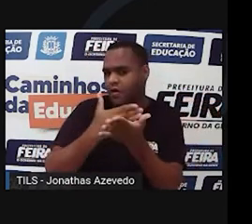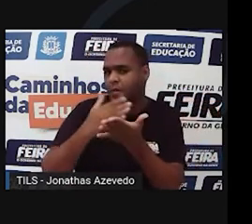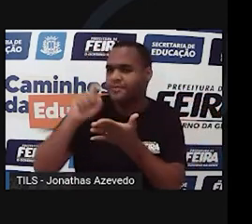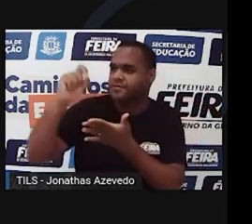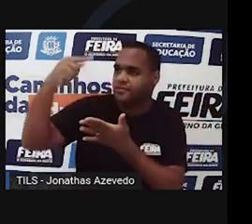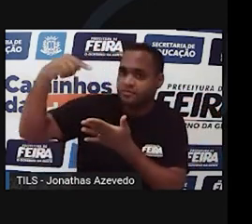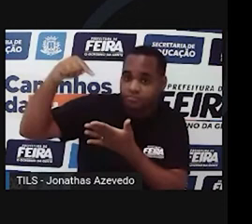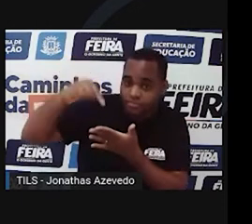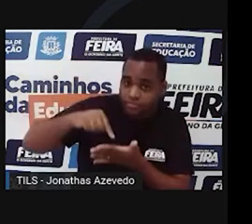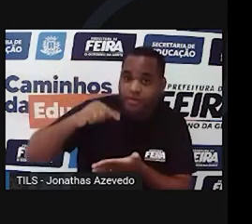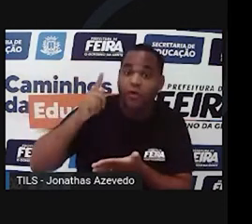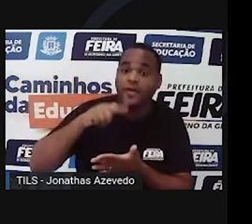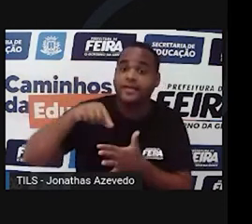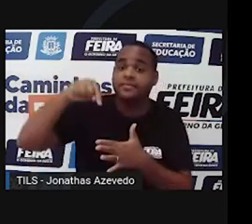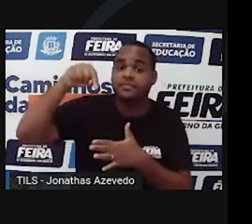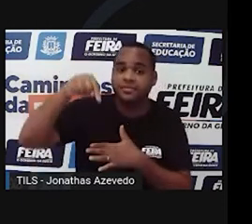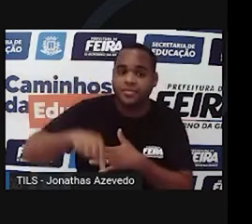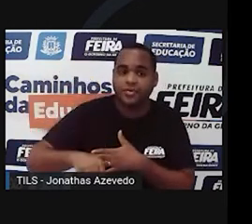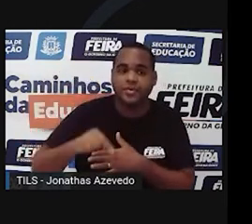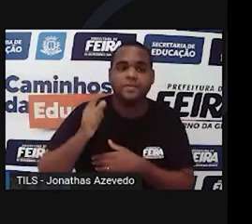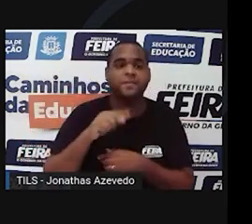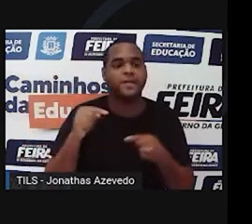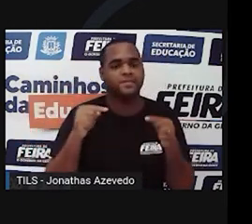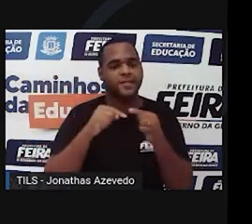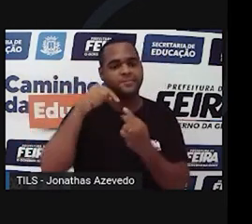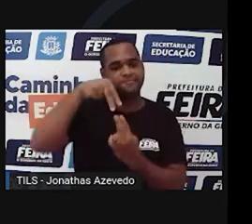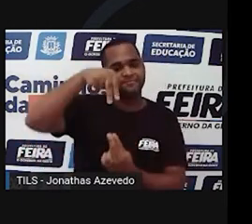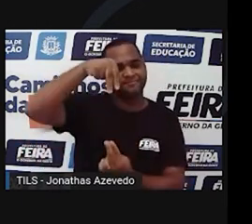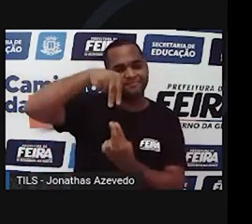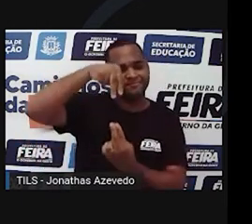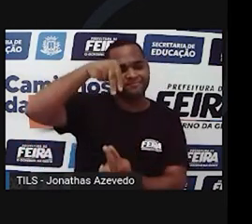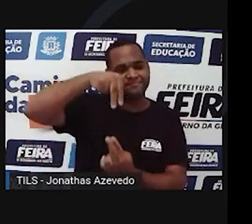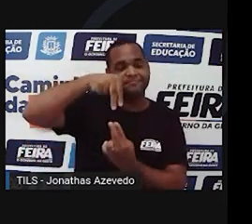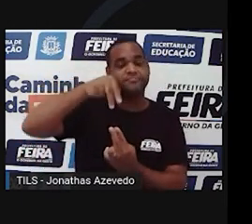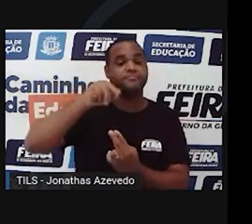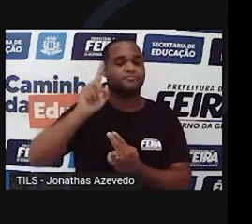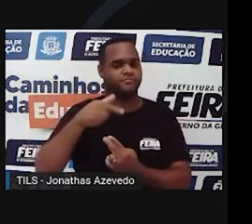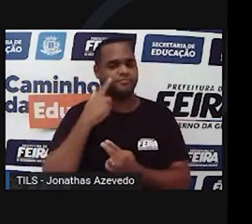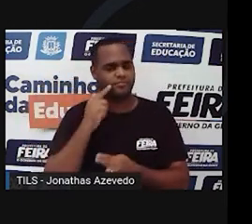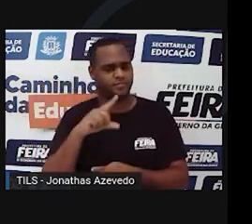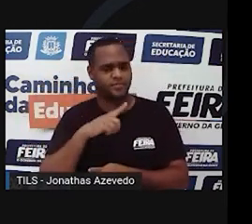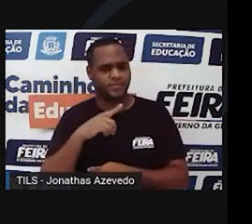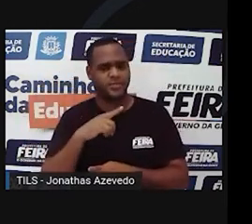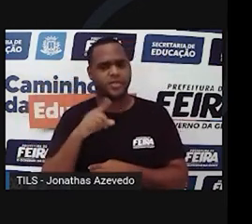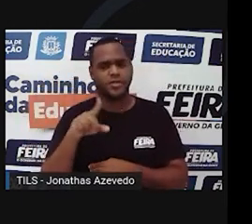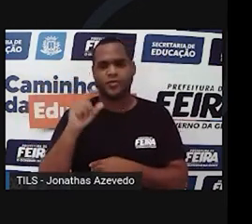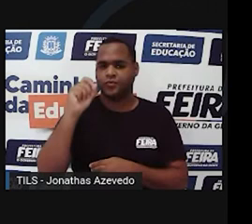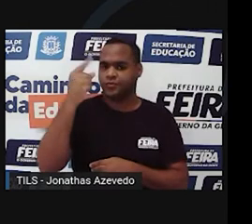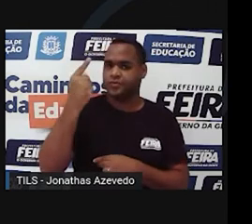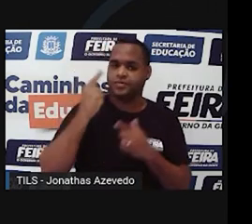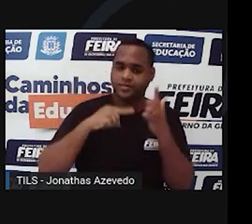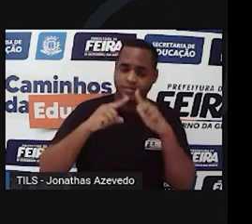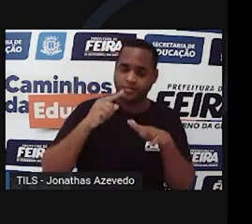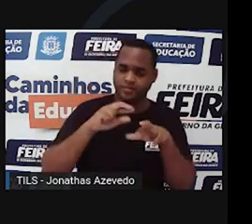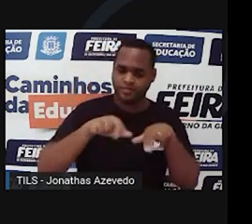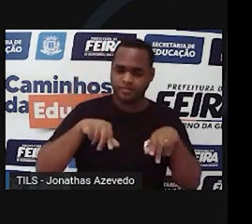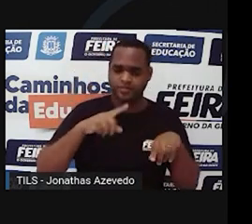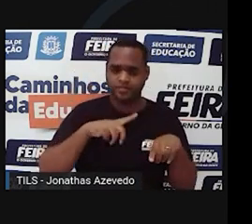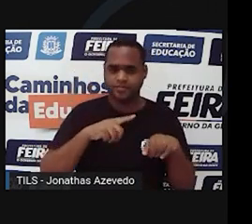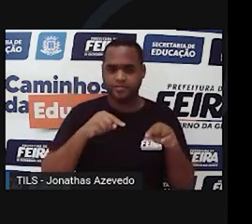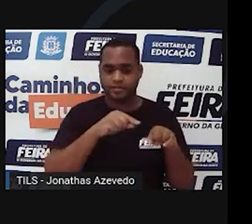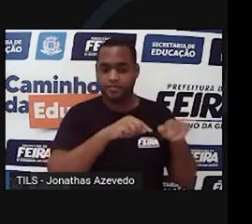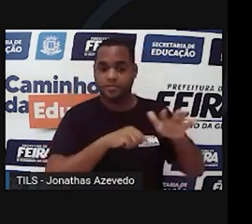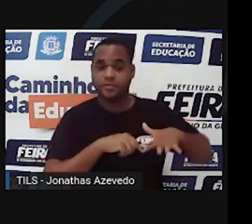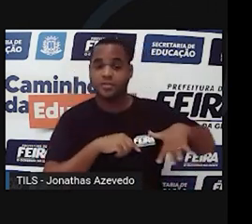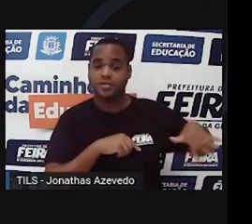luz atingiu o chão, vai ser a sombra. Depois daqui, já teremos a luz do Sol, pois apenas nessa região